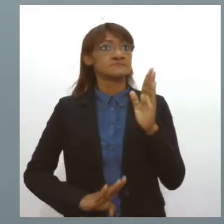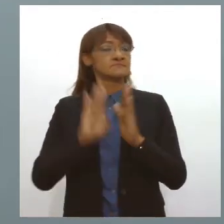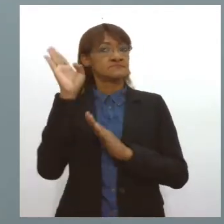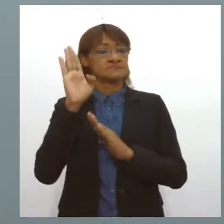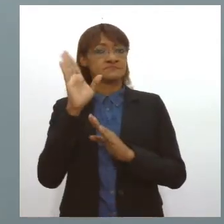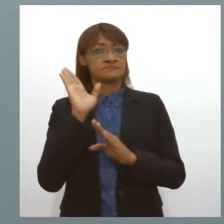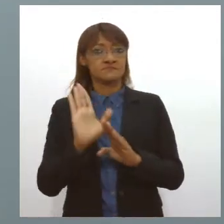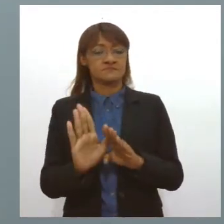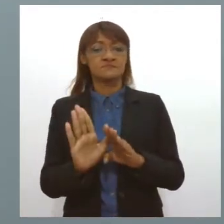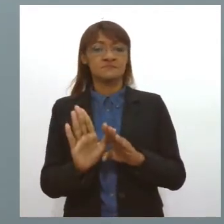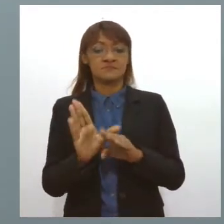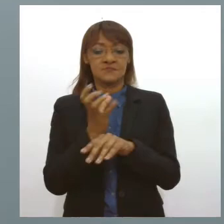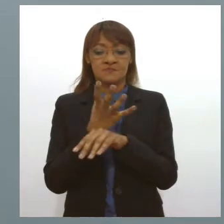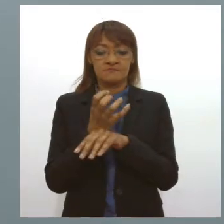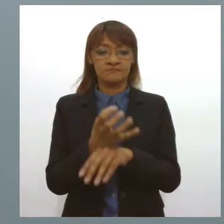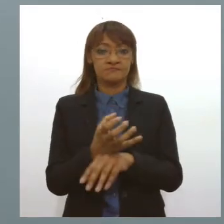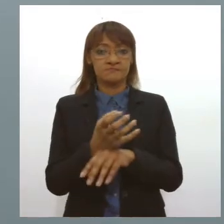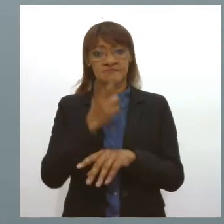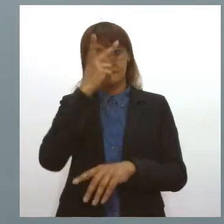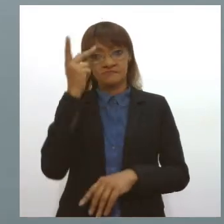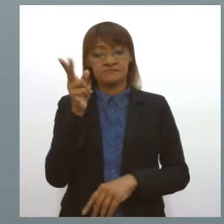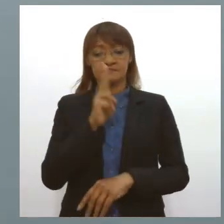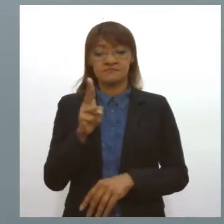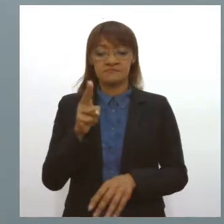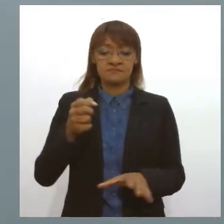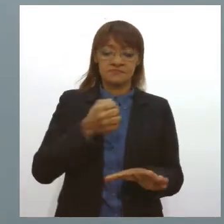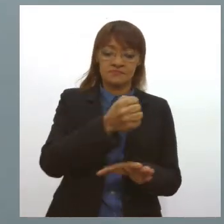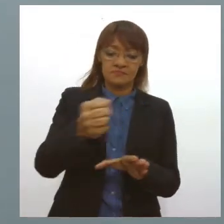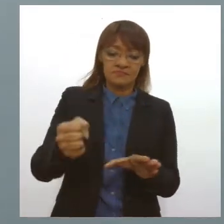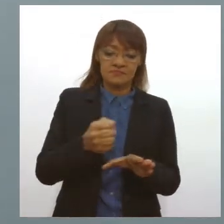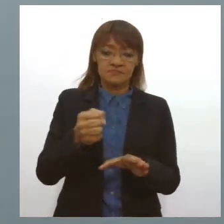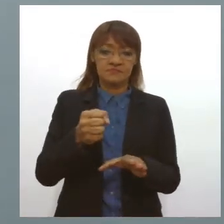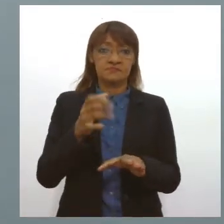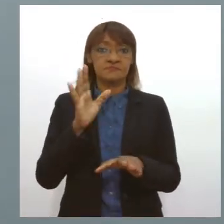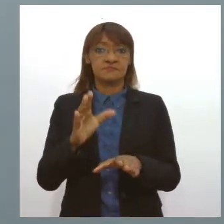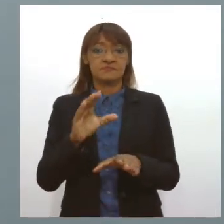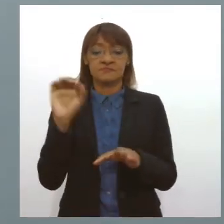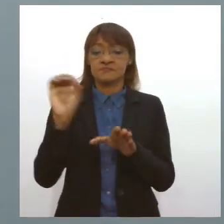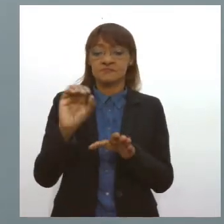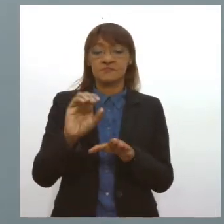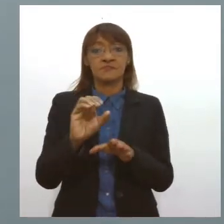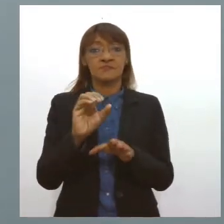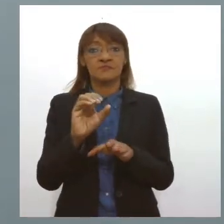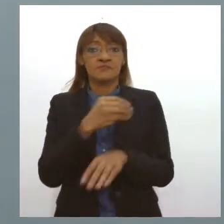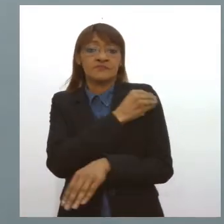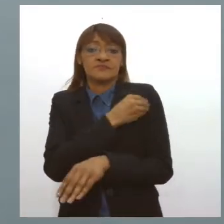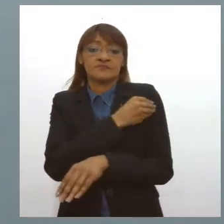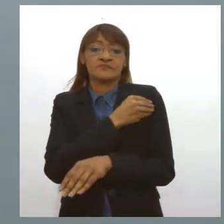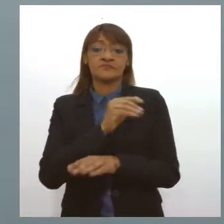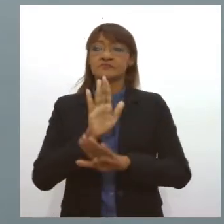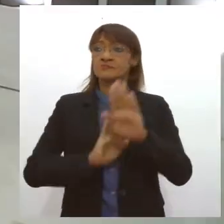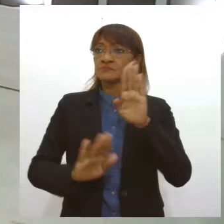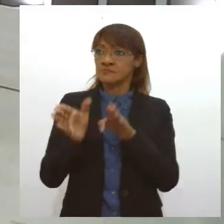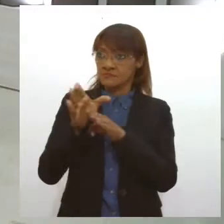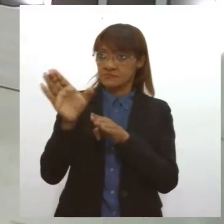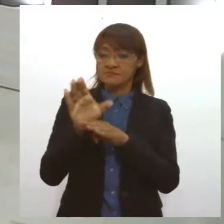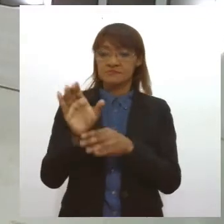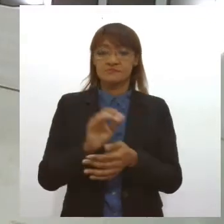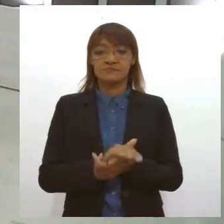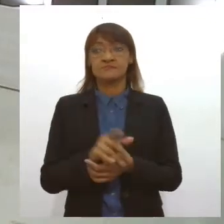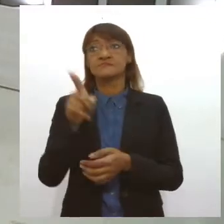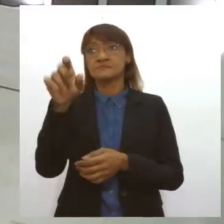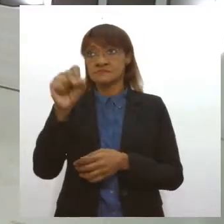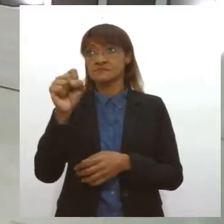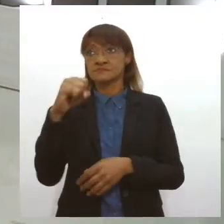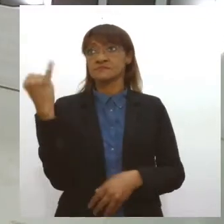álcool. Então, a gente veio, conversou, orientou, para ter os cuidados. Verdade, é importante. É importante